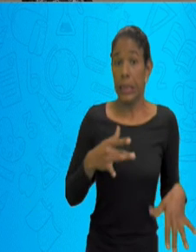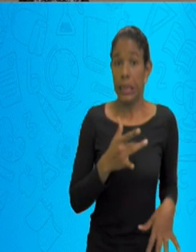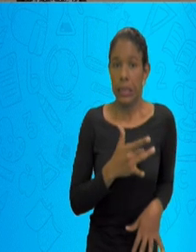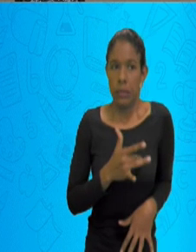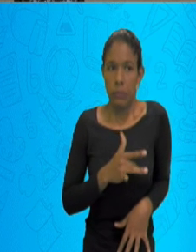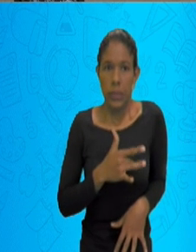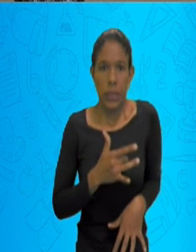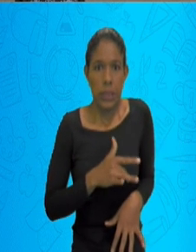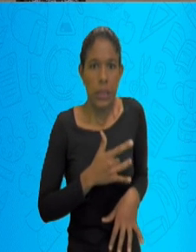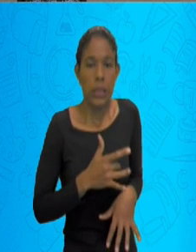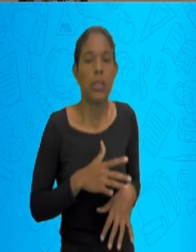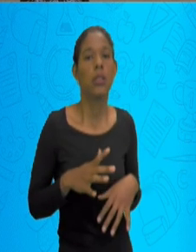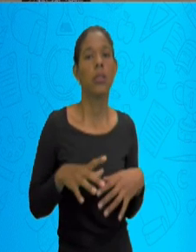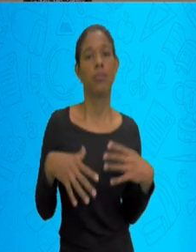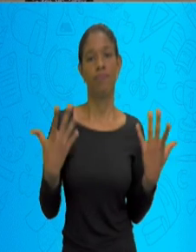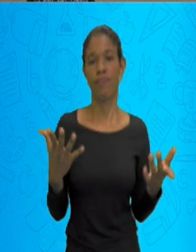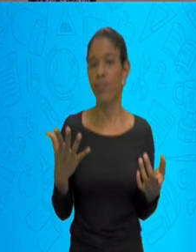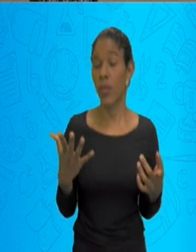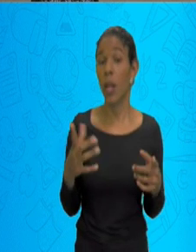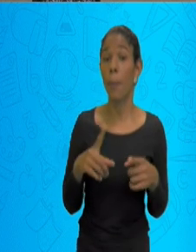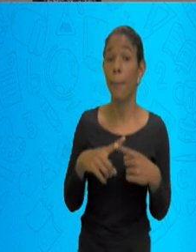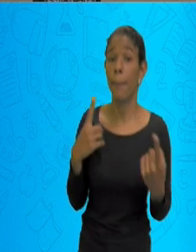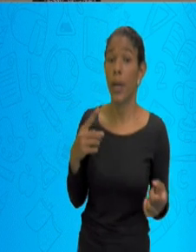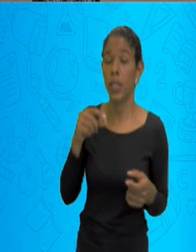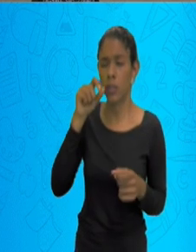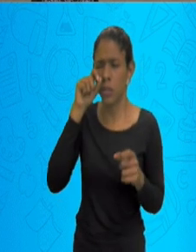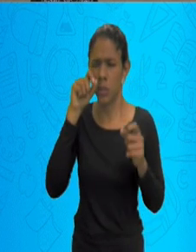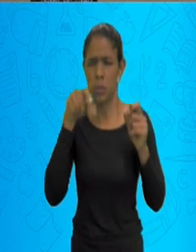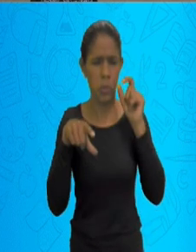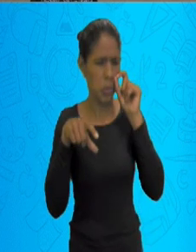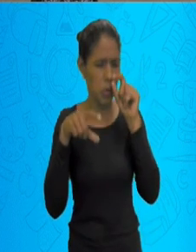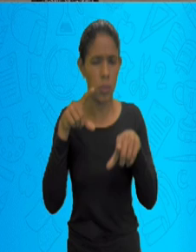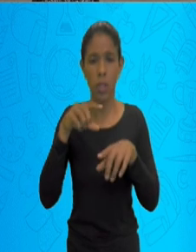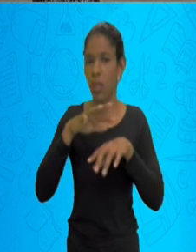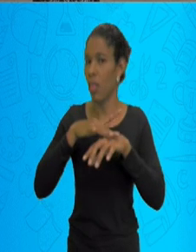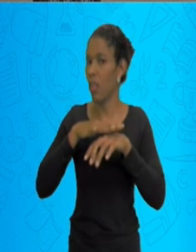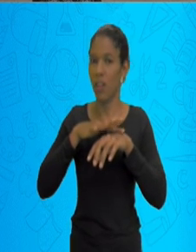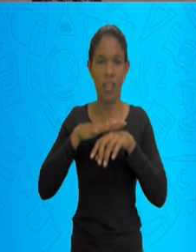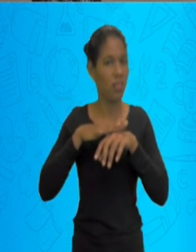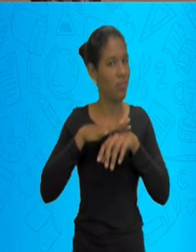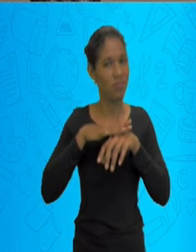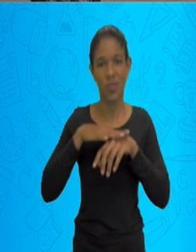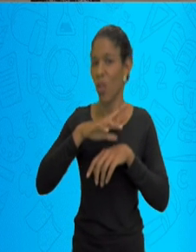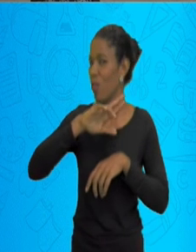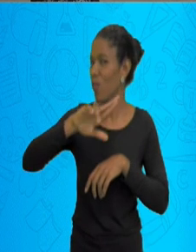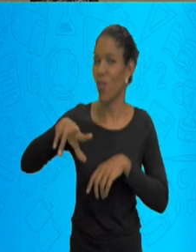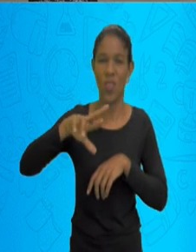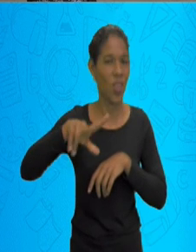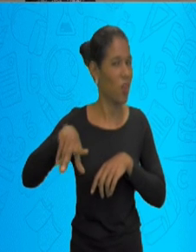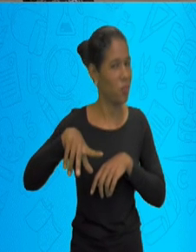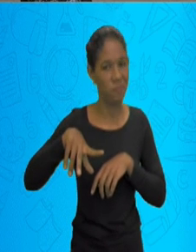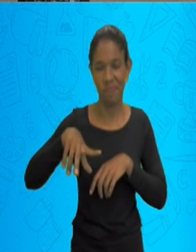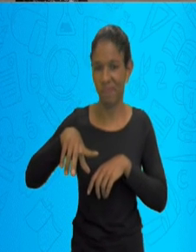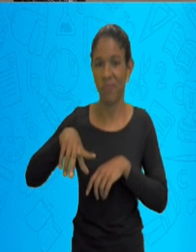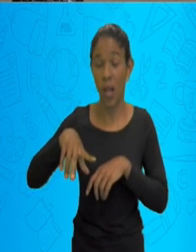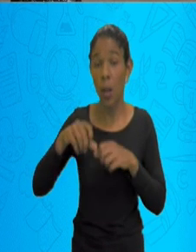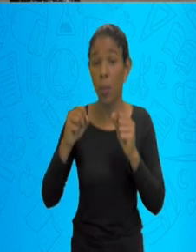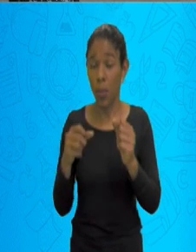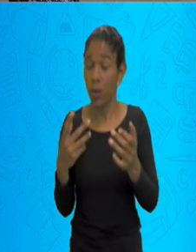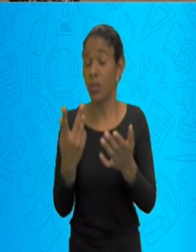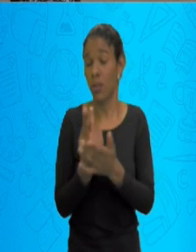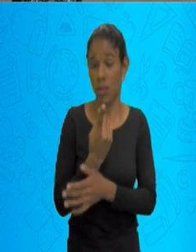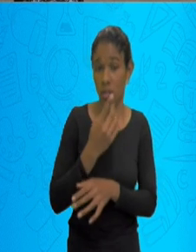tosse, não é em função de uma doença. Pode ser em função da doença? Pode sim.